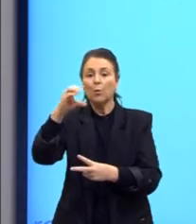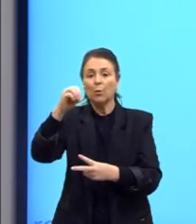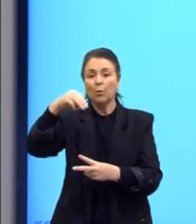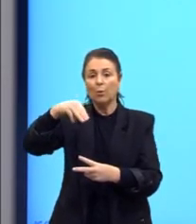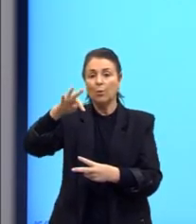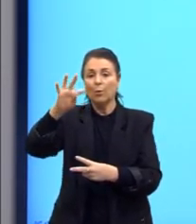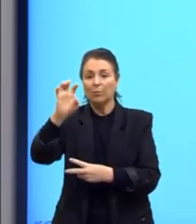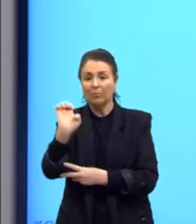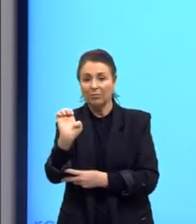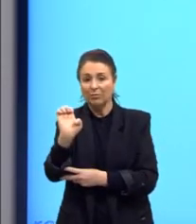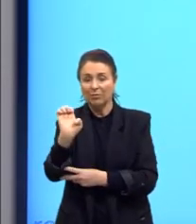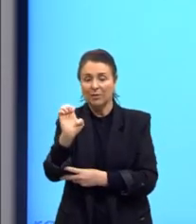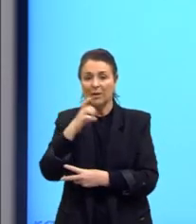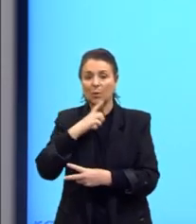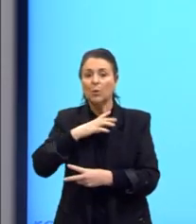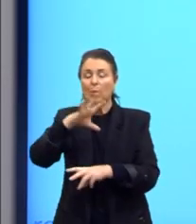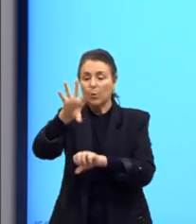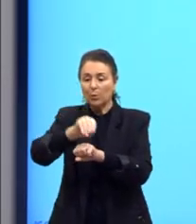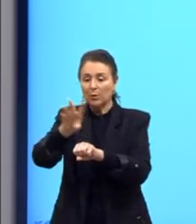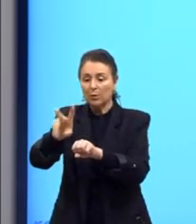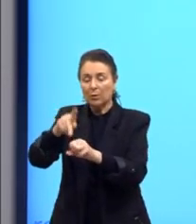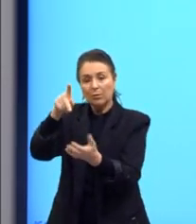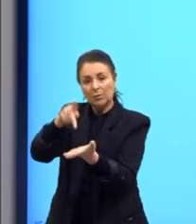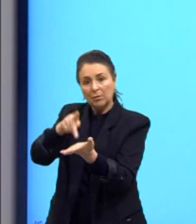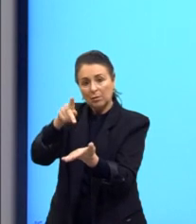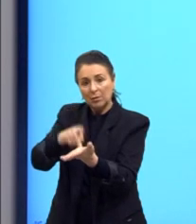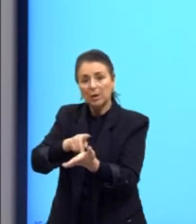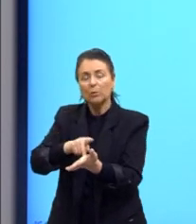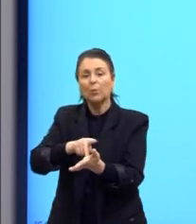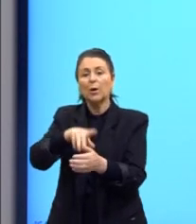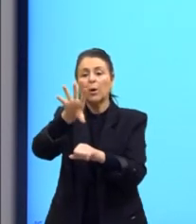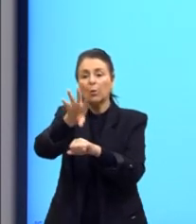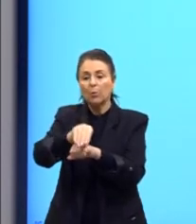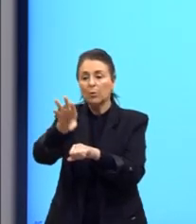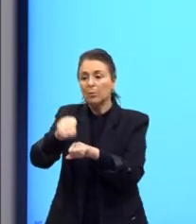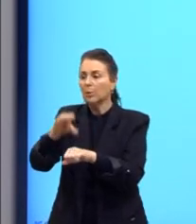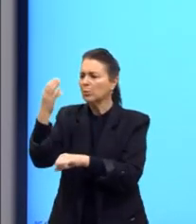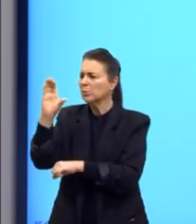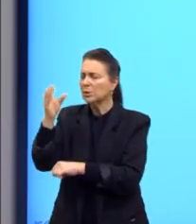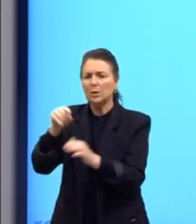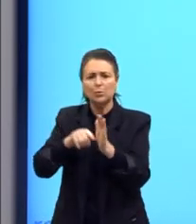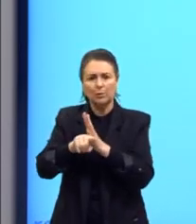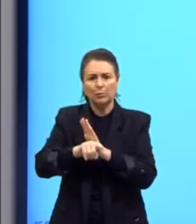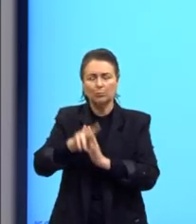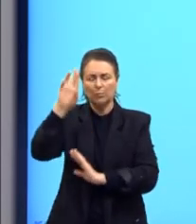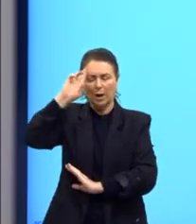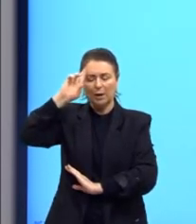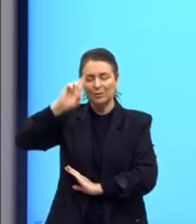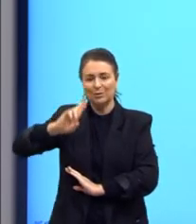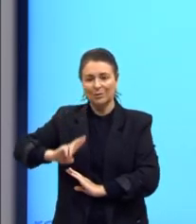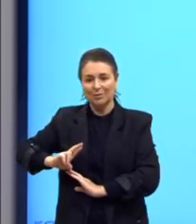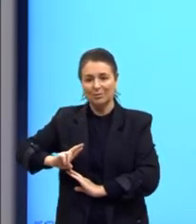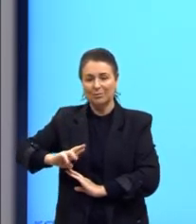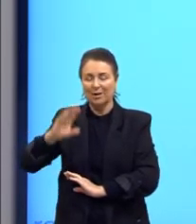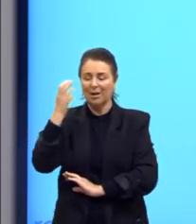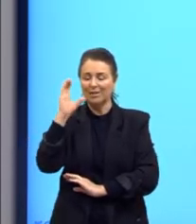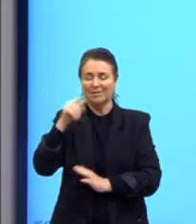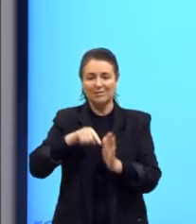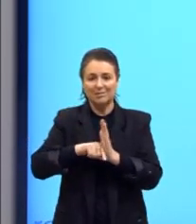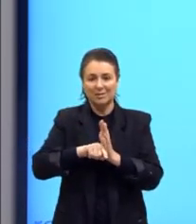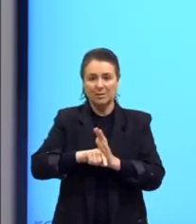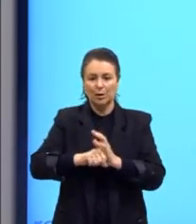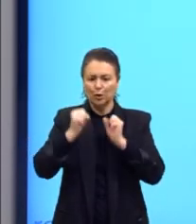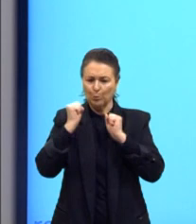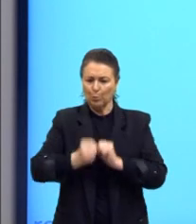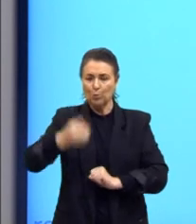Conte, o conhecimento verdadeiro é o conhecimento científico, o conhecimento racional, a ciência, aquilo que eu